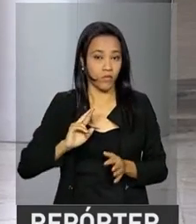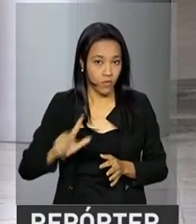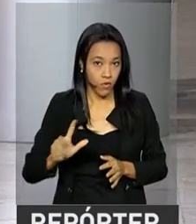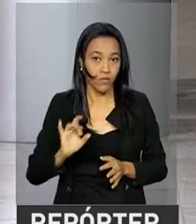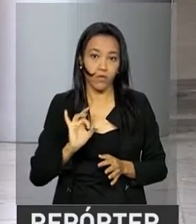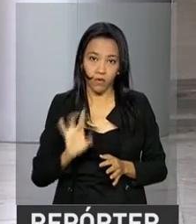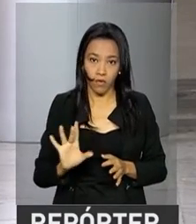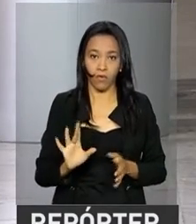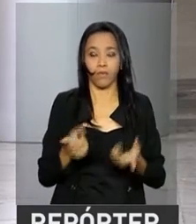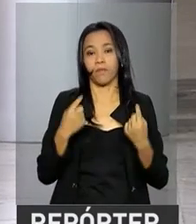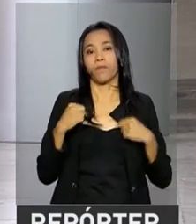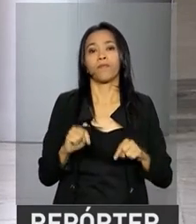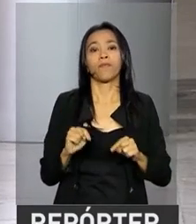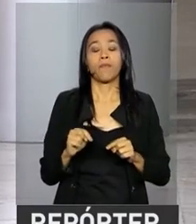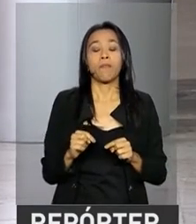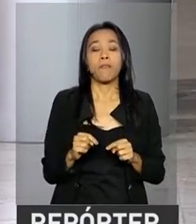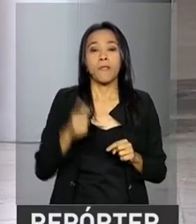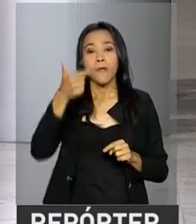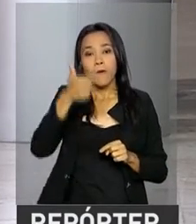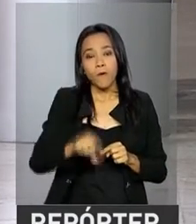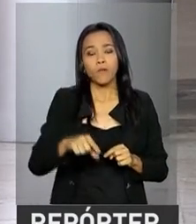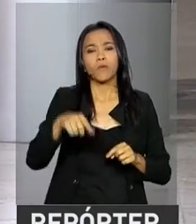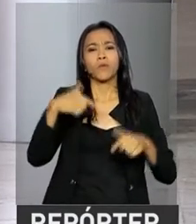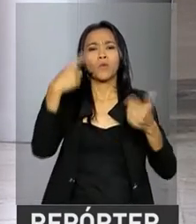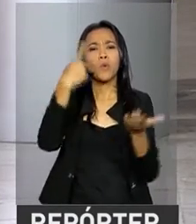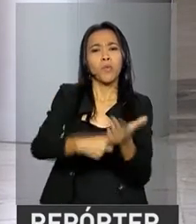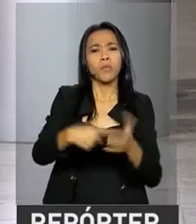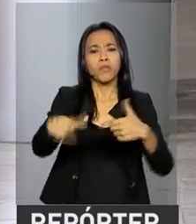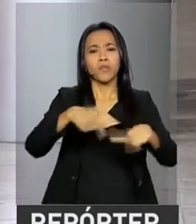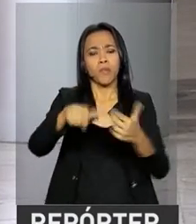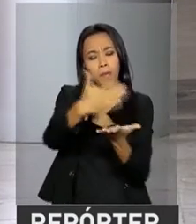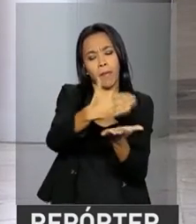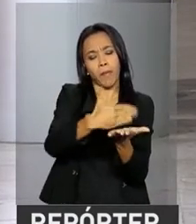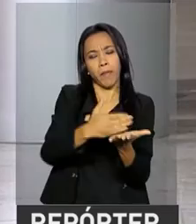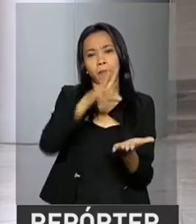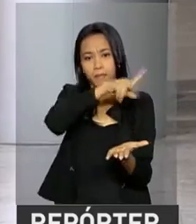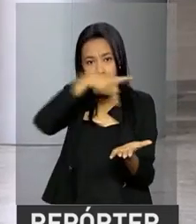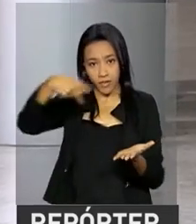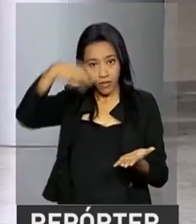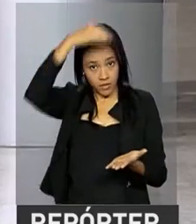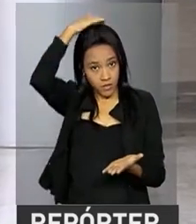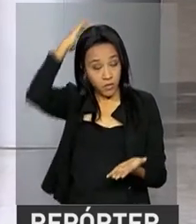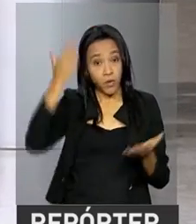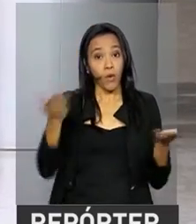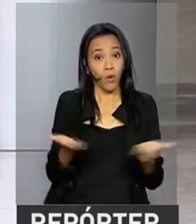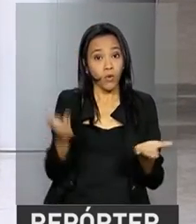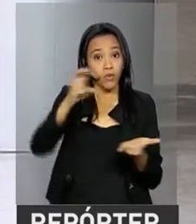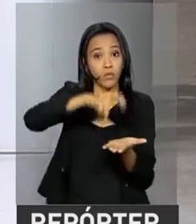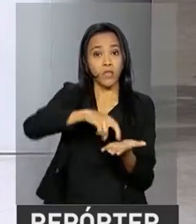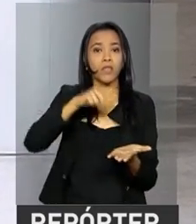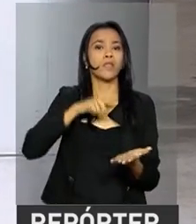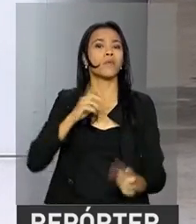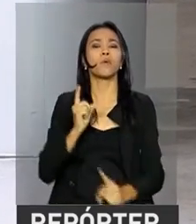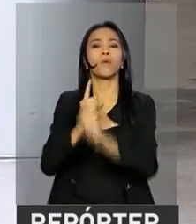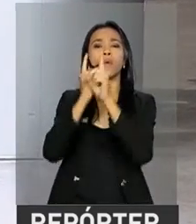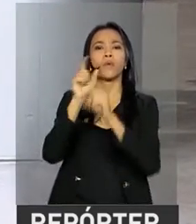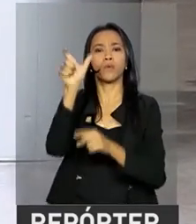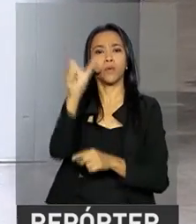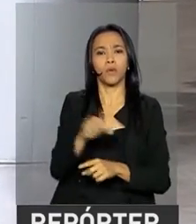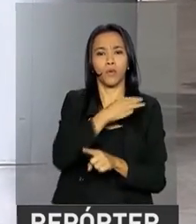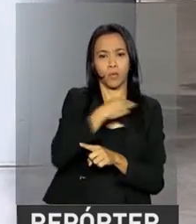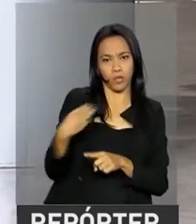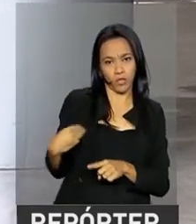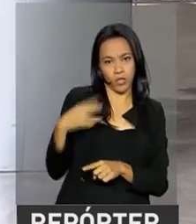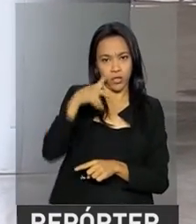Bom, falando ainda um pouco da agenda do presidente Michel Temer, agora pela manhã ele se reúne com o ministro da Casa Civil, Eliseu Padilha, com os